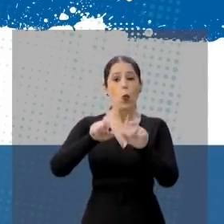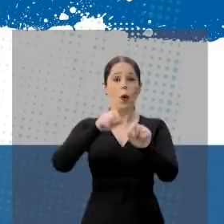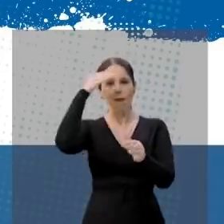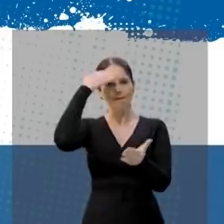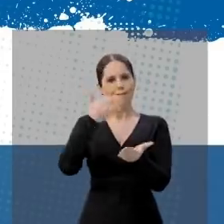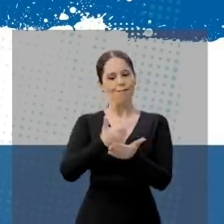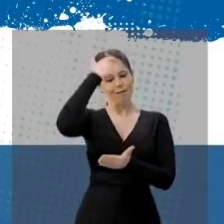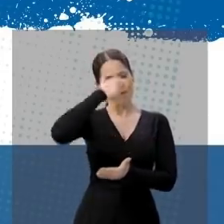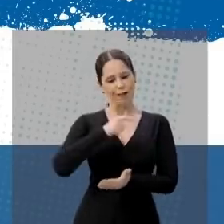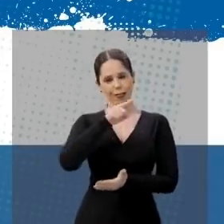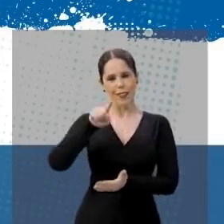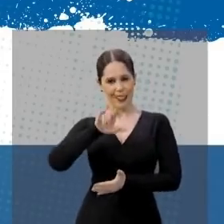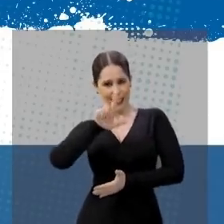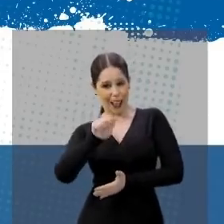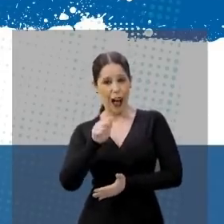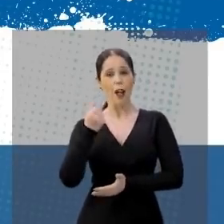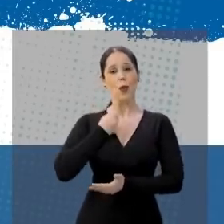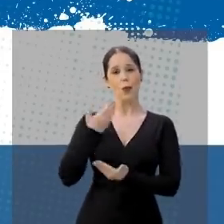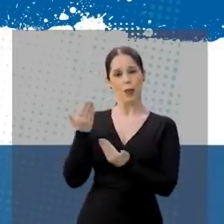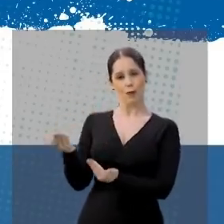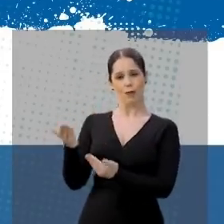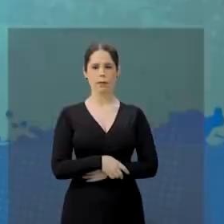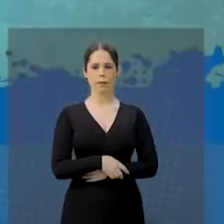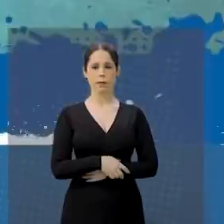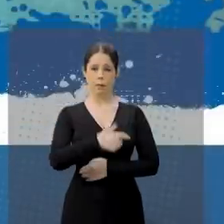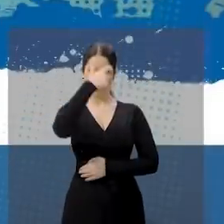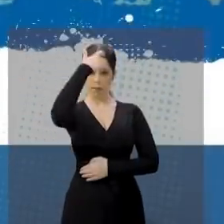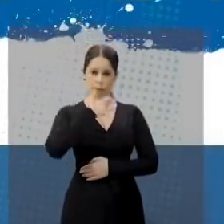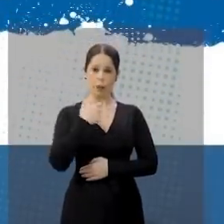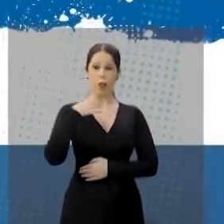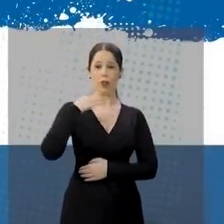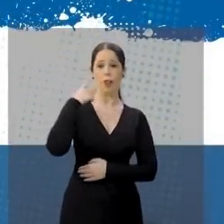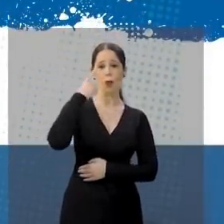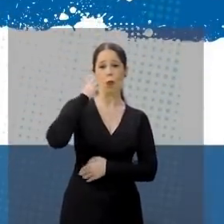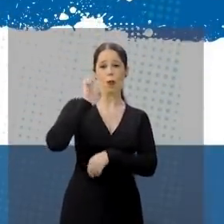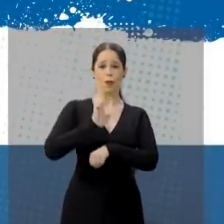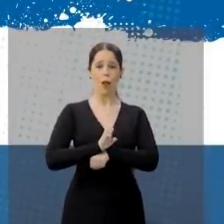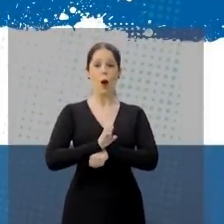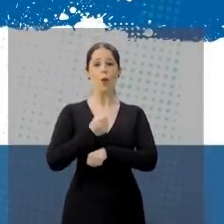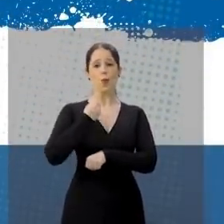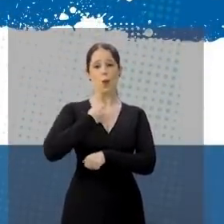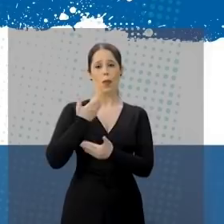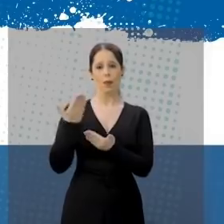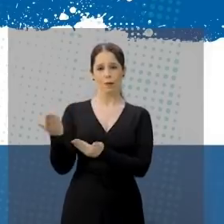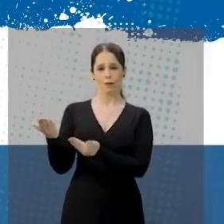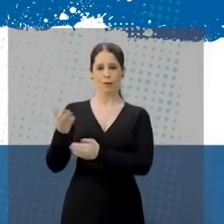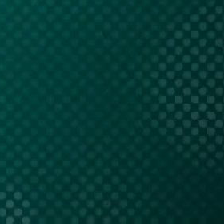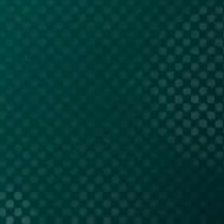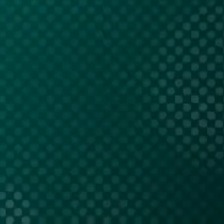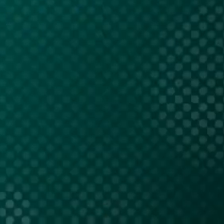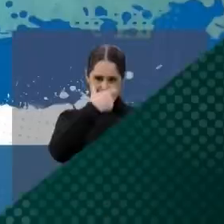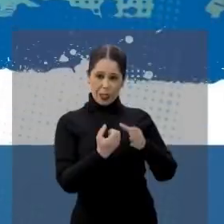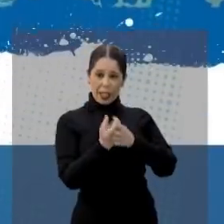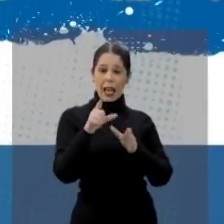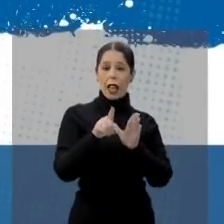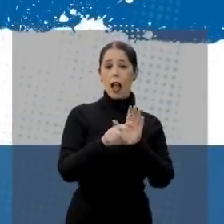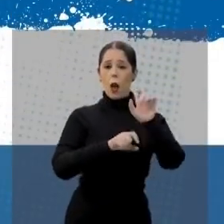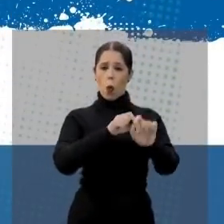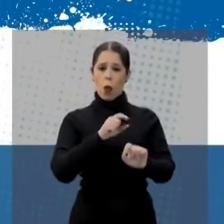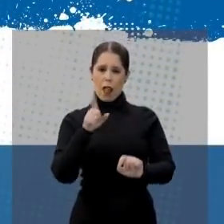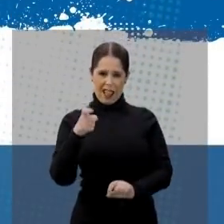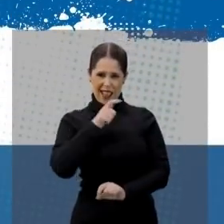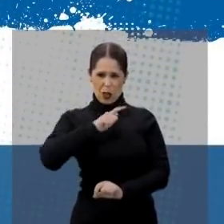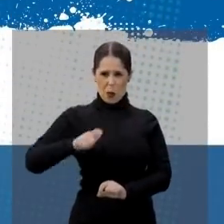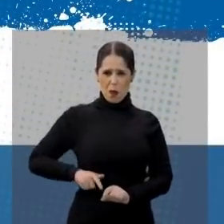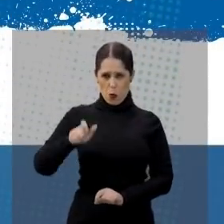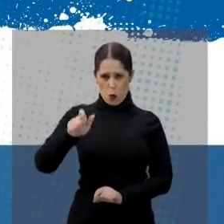Vote confiança. Zilá 45345. Sou Gilberto Cesar, candidato a deputado estadual 45111. Eu sou autora da